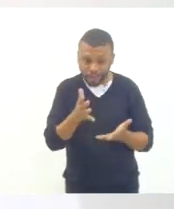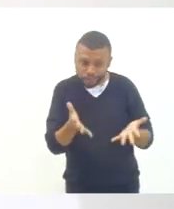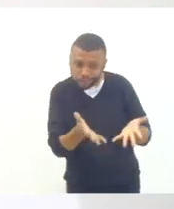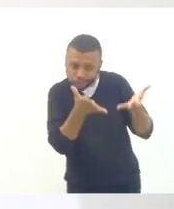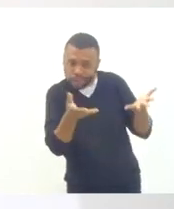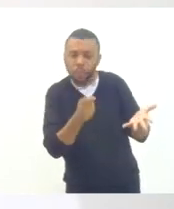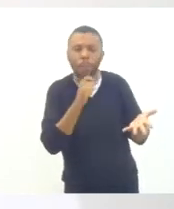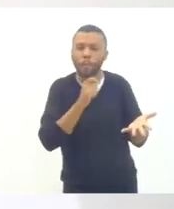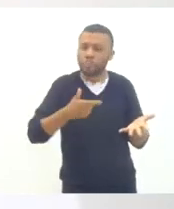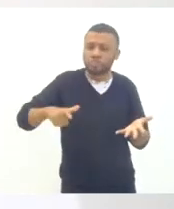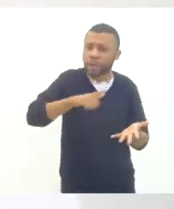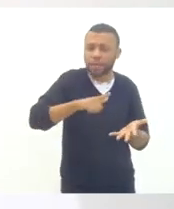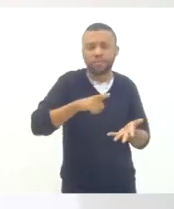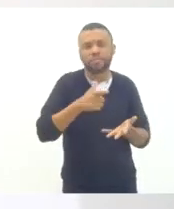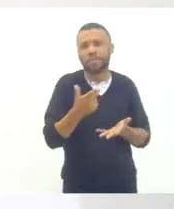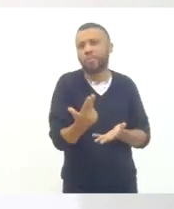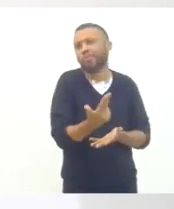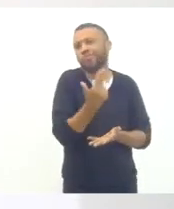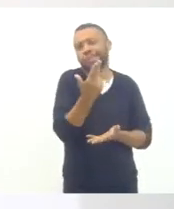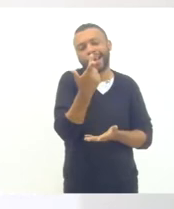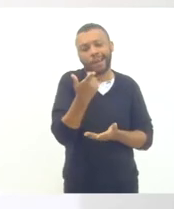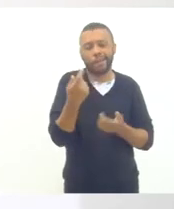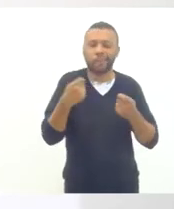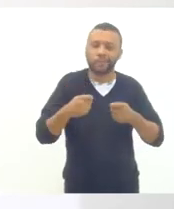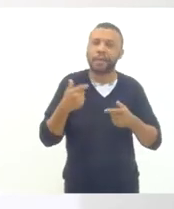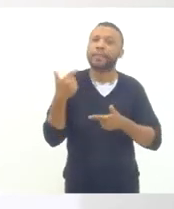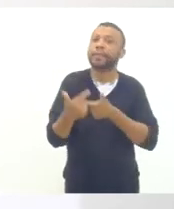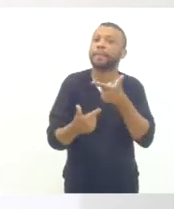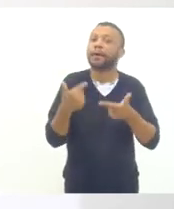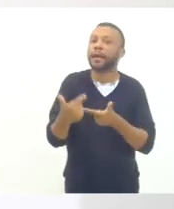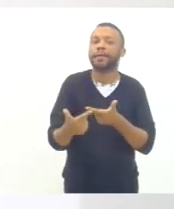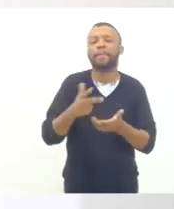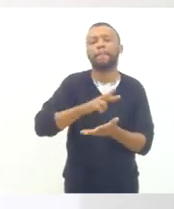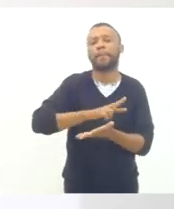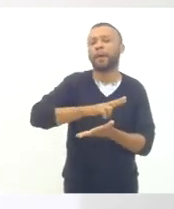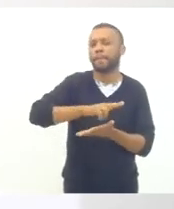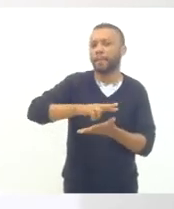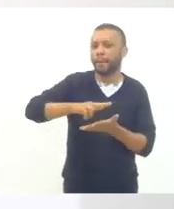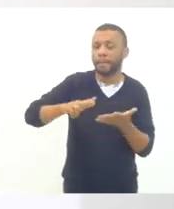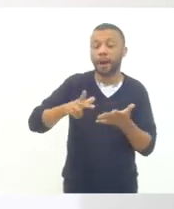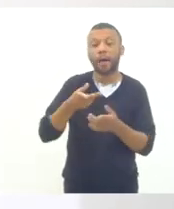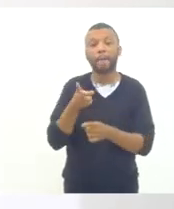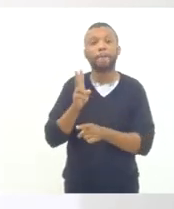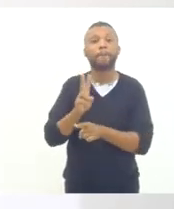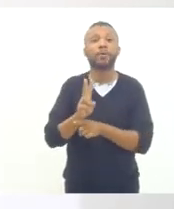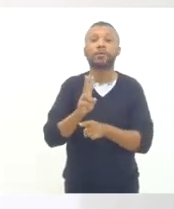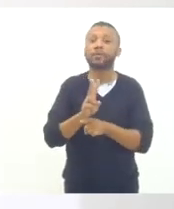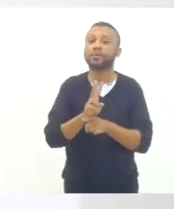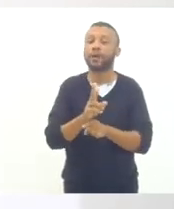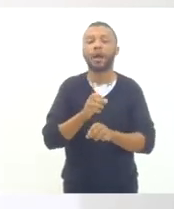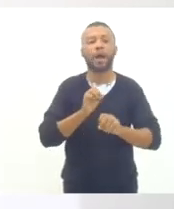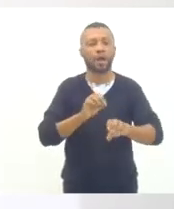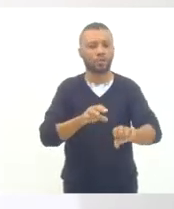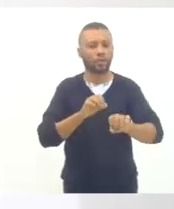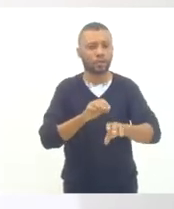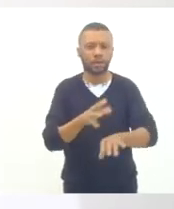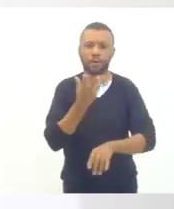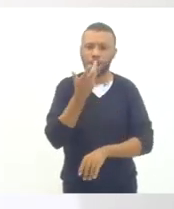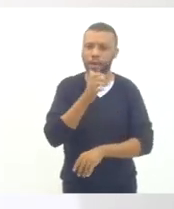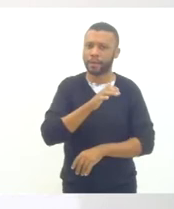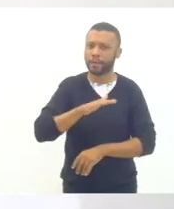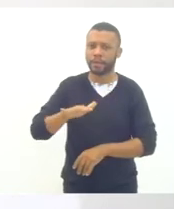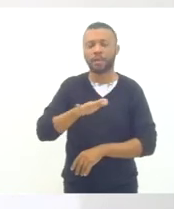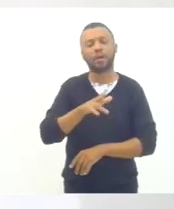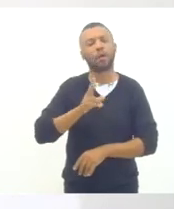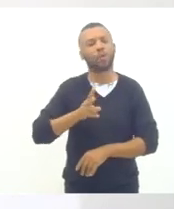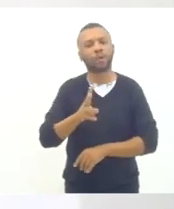Então, gente tem que trabalhar nas todas as pontas, proteger a educação dessa criança e também continuar com